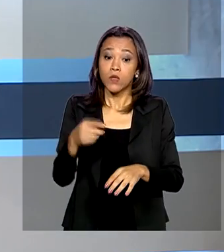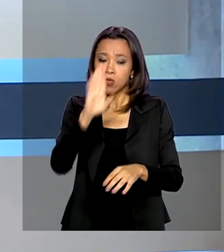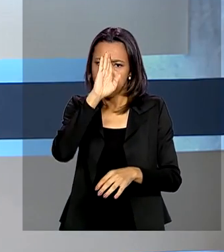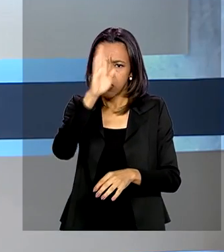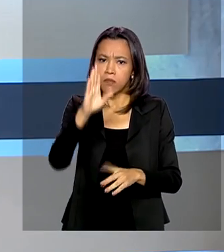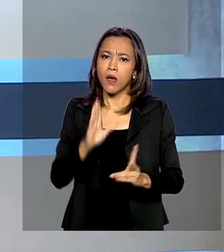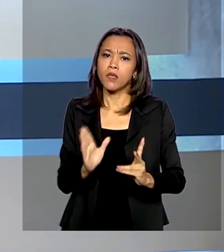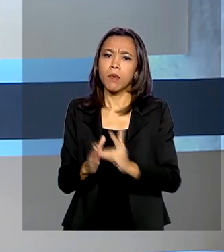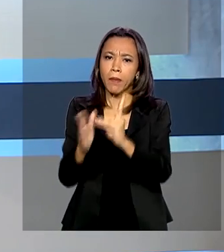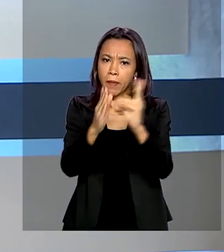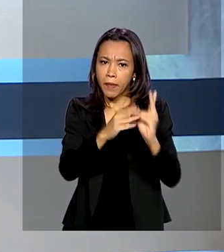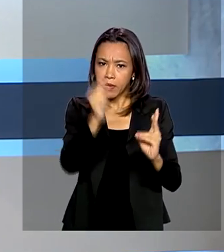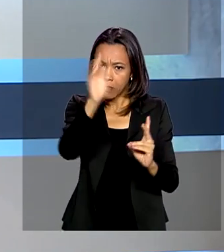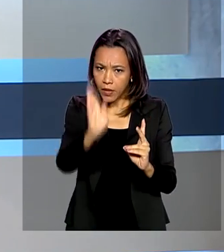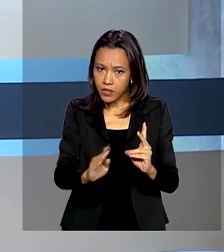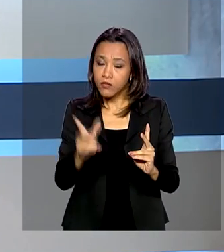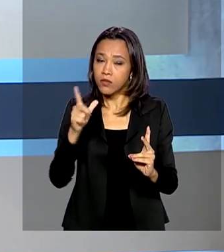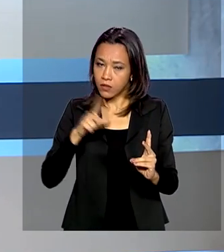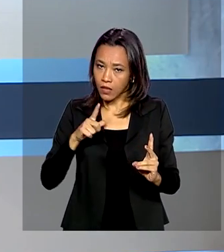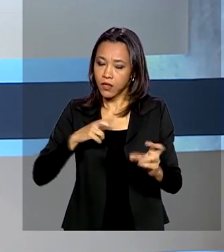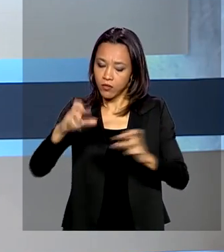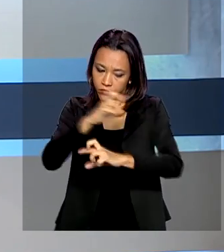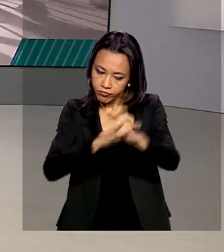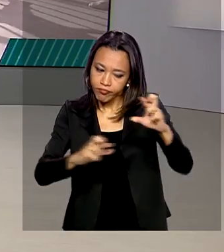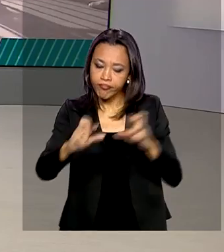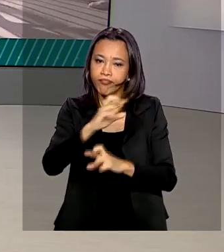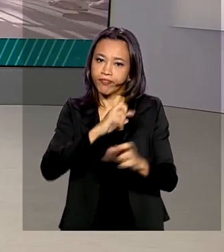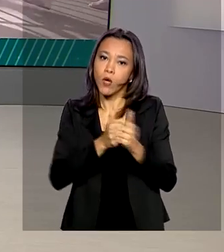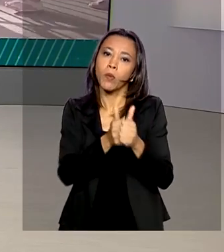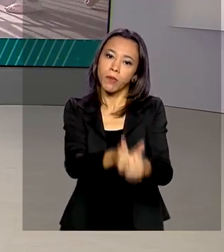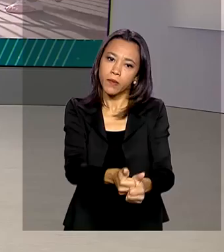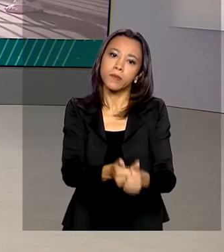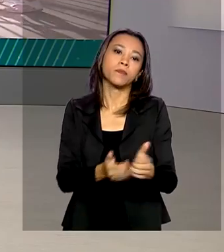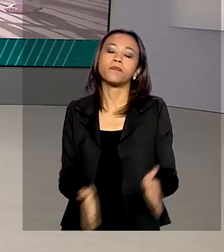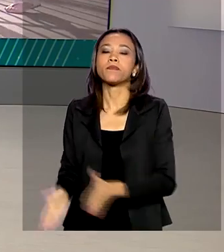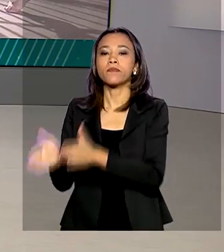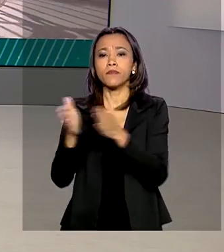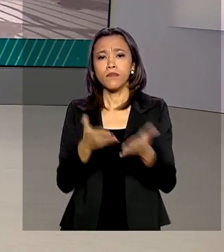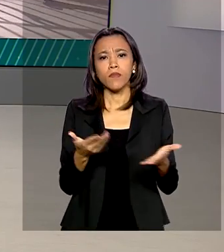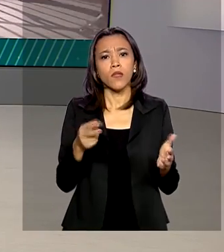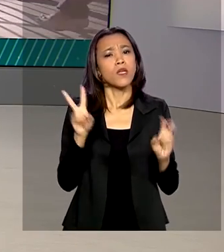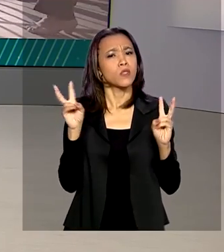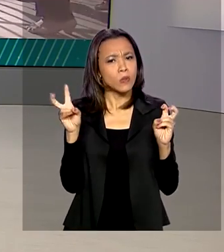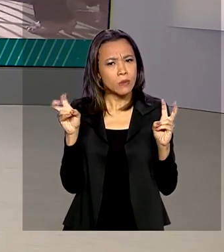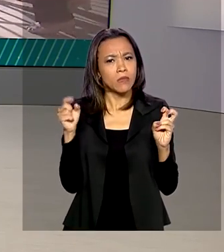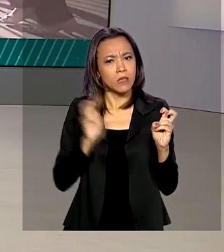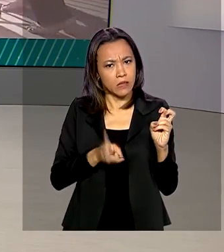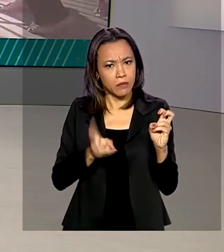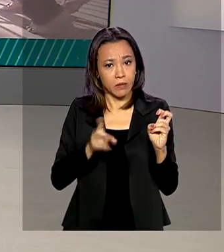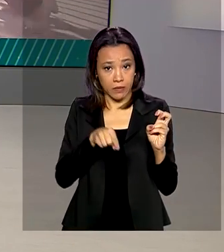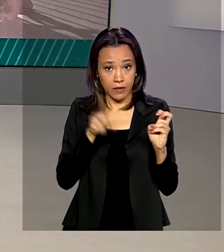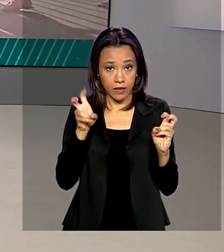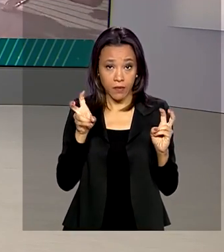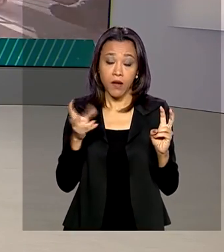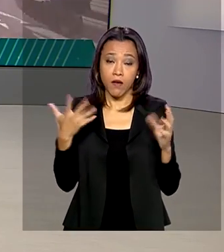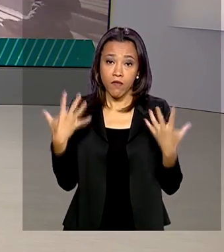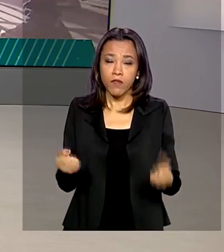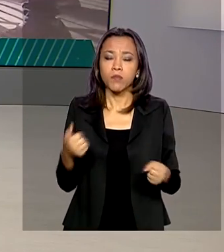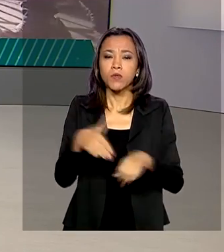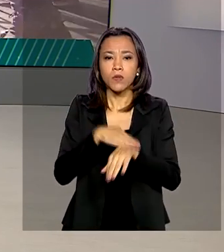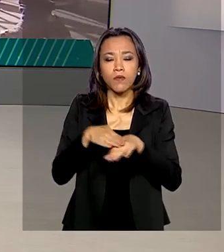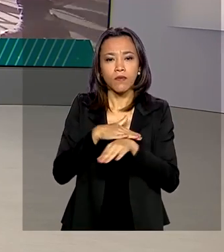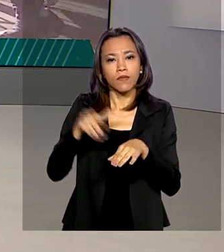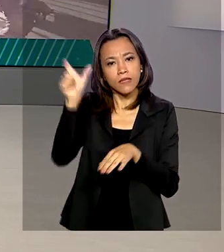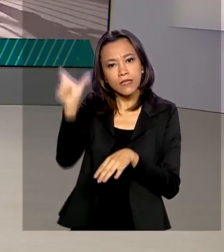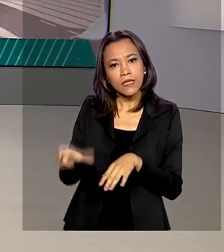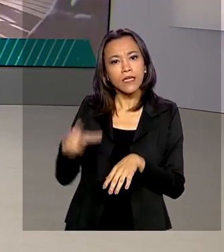indígenas no Brasil estão sendo monitorados. Olha, e sobre esse assunto a gente volta a falar agora com o repórter Glauco de Queiroz, que